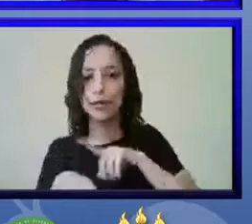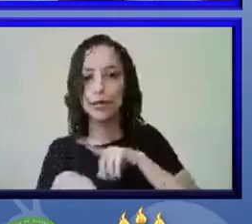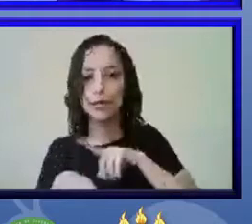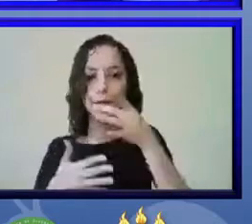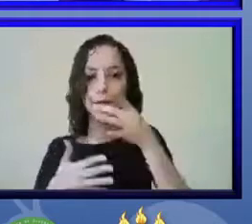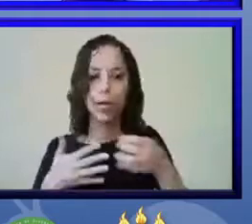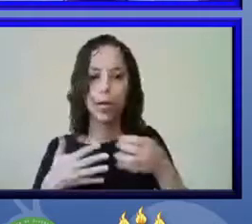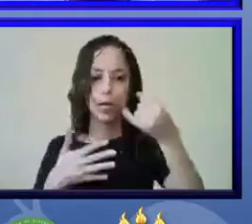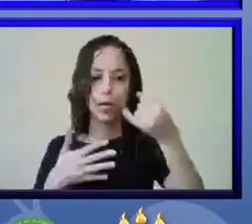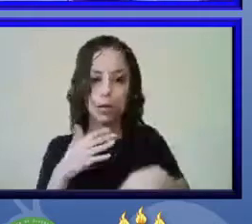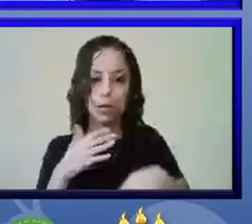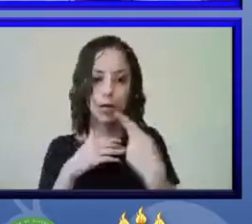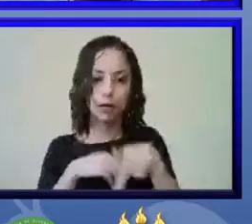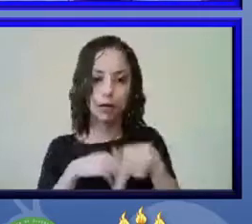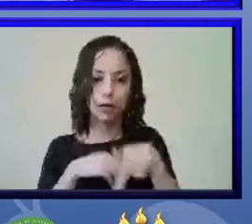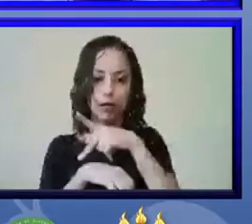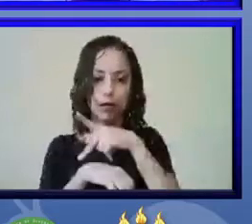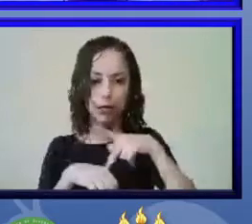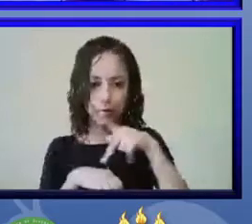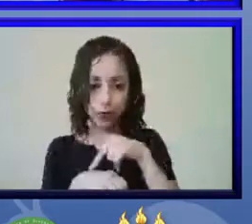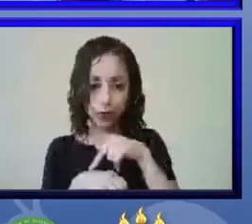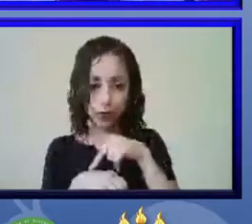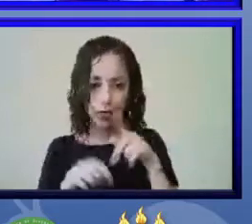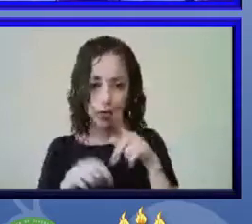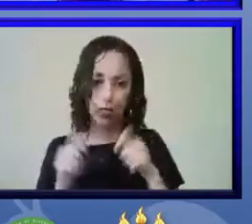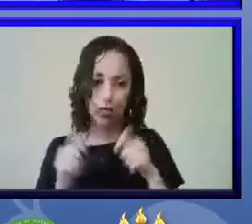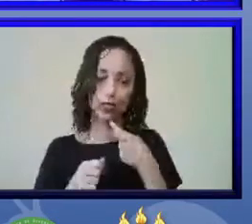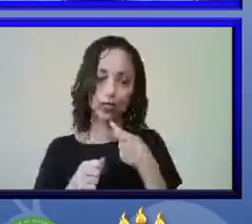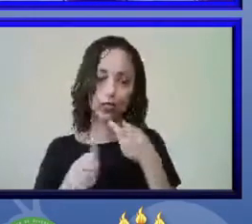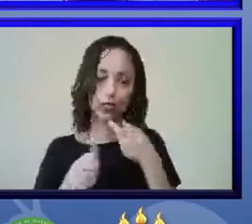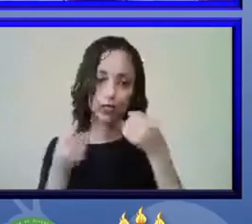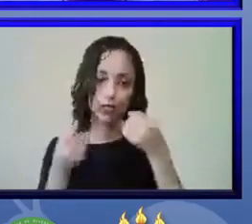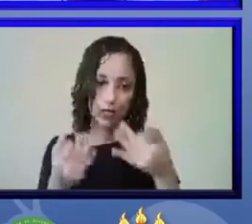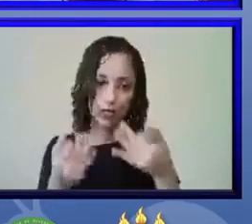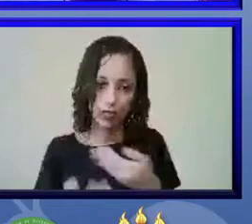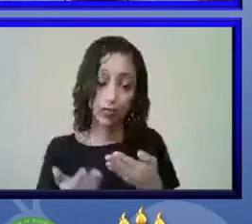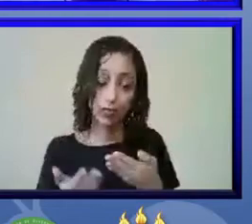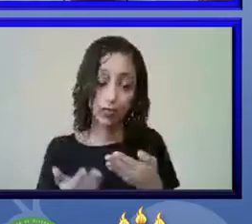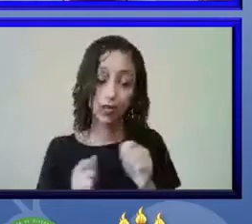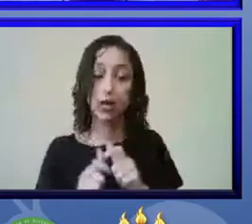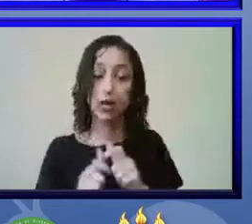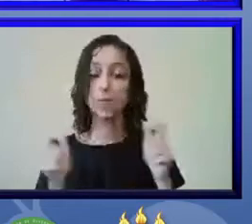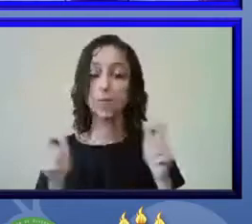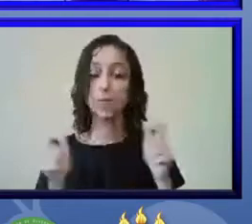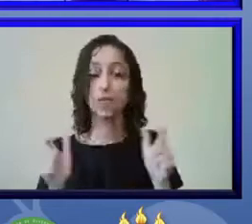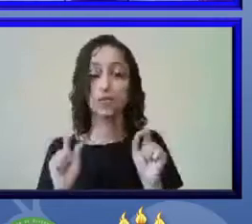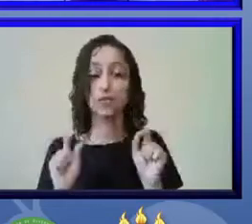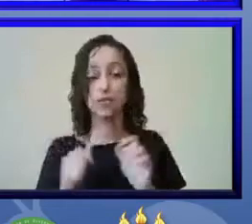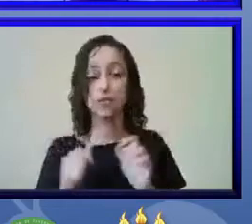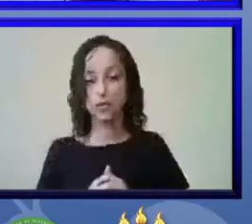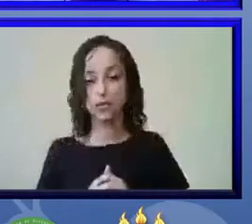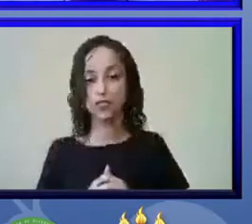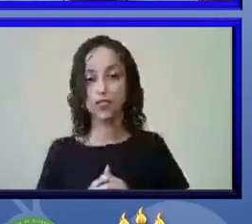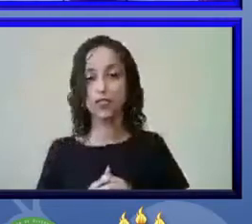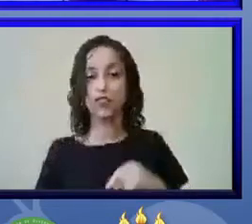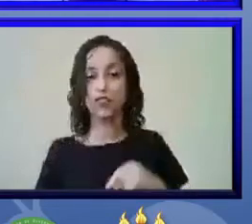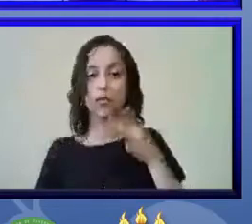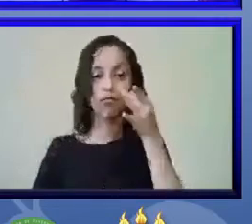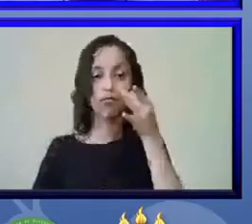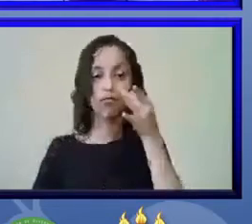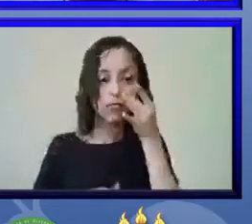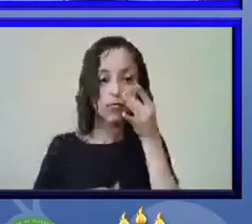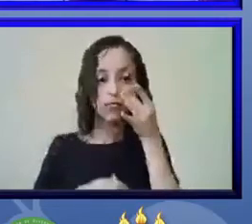país, eu posso dizer para vocês que a maioria dos testemunhos dos